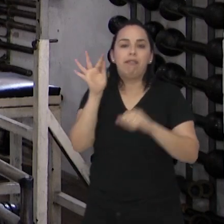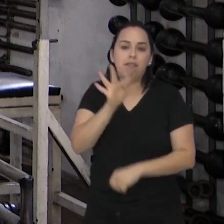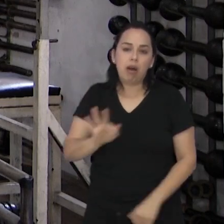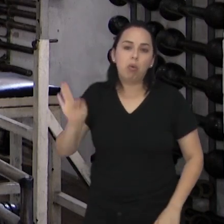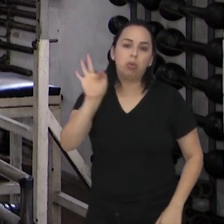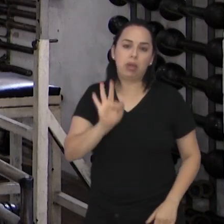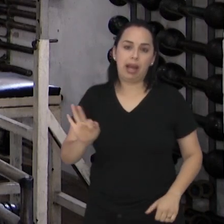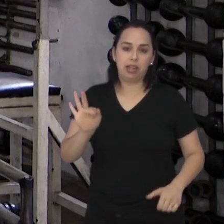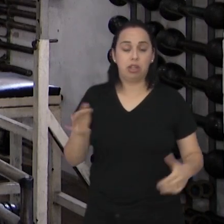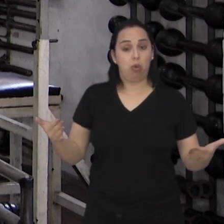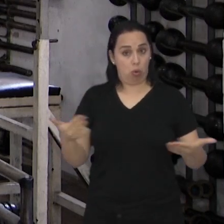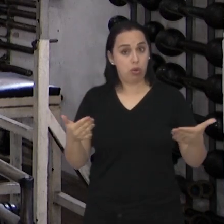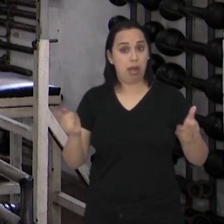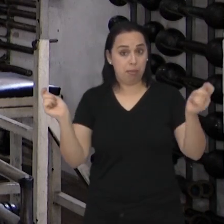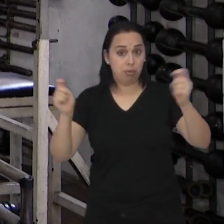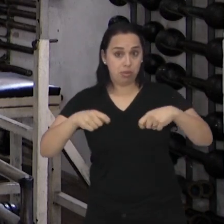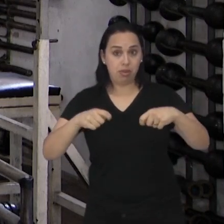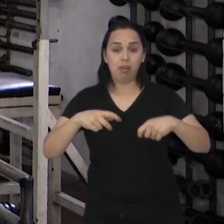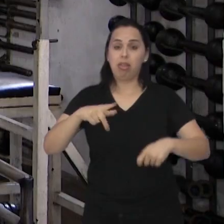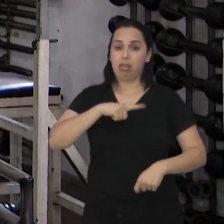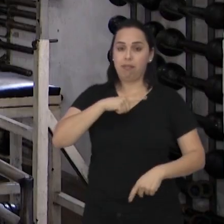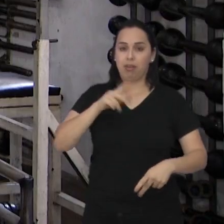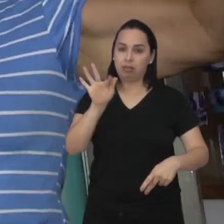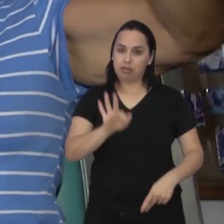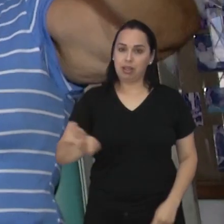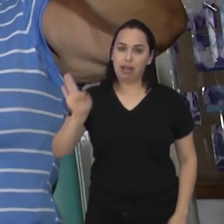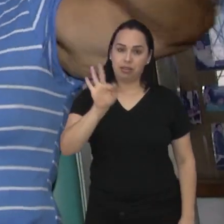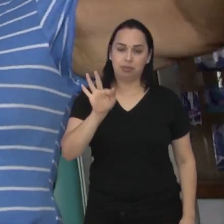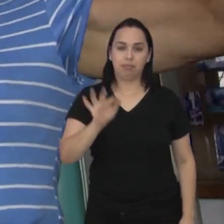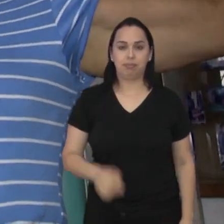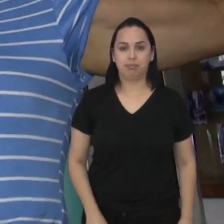possível para qualquer pessoa estudar, se atualizar, né?